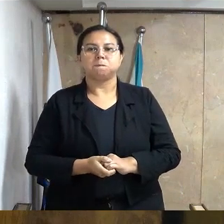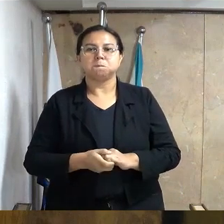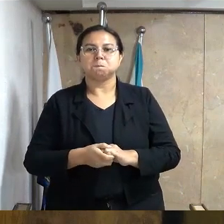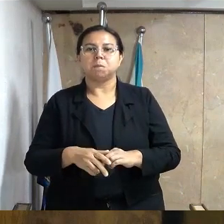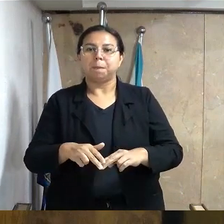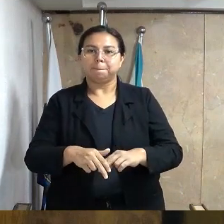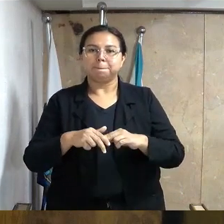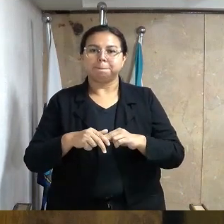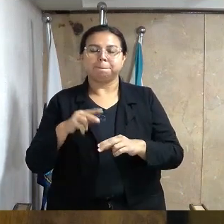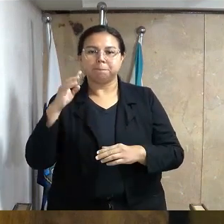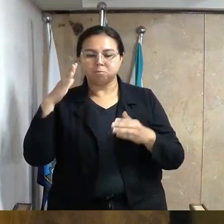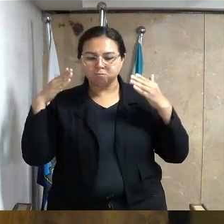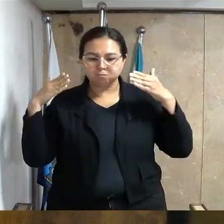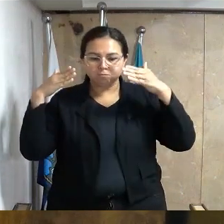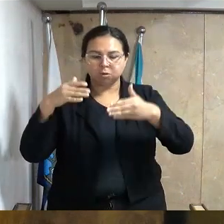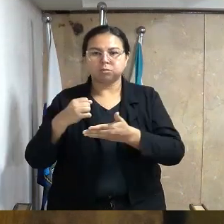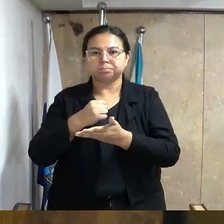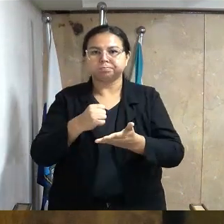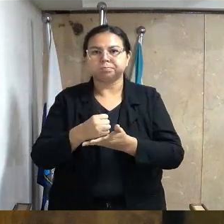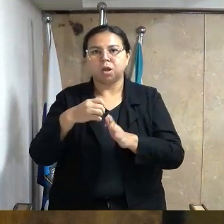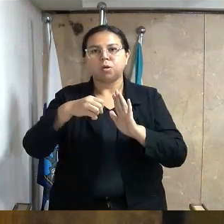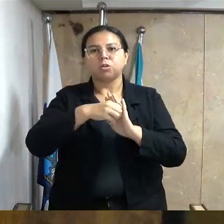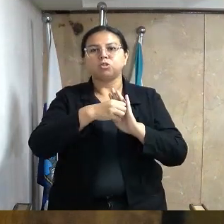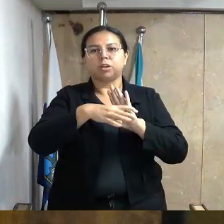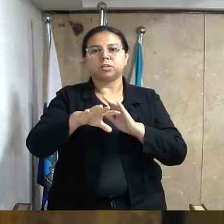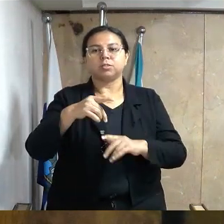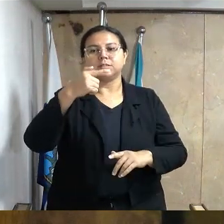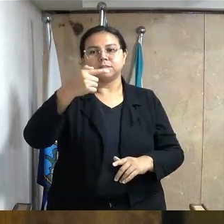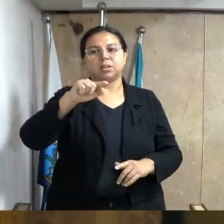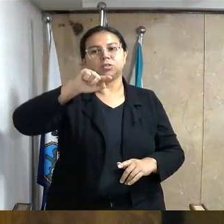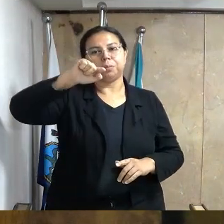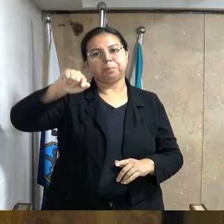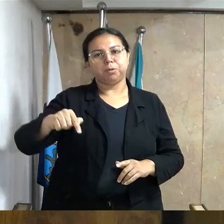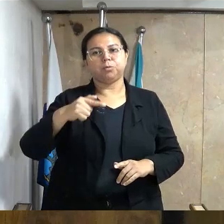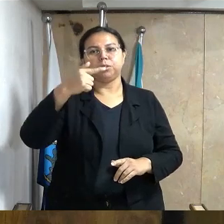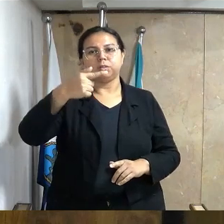apresentam a indicação de número 7.024, barra 2024.